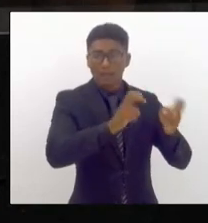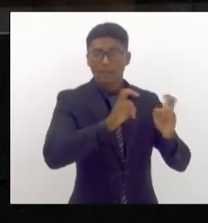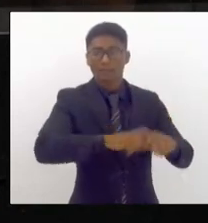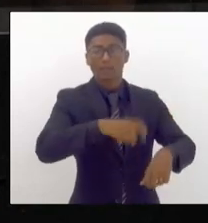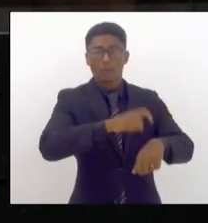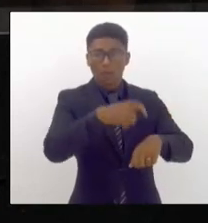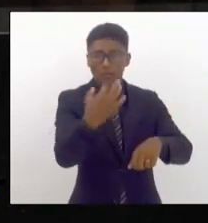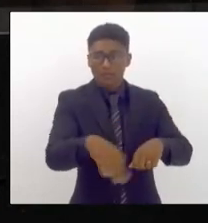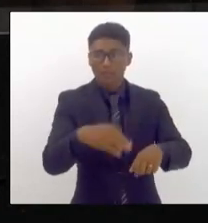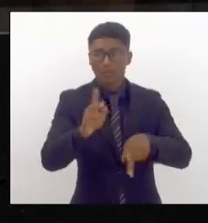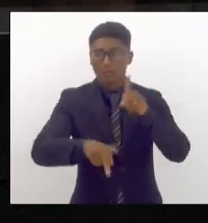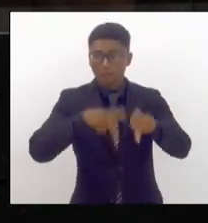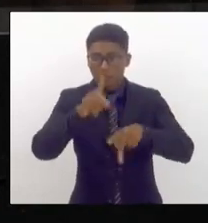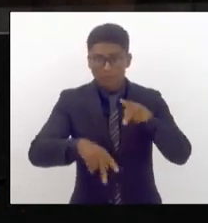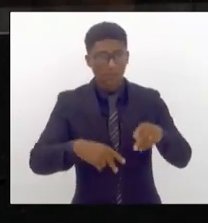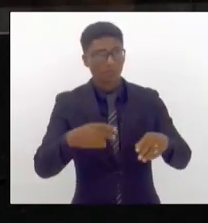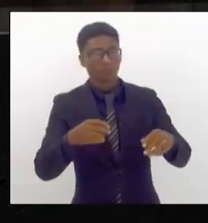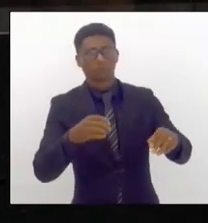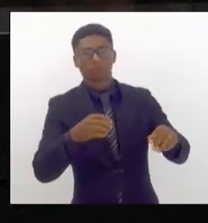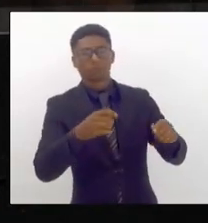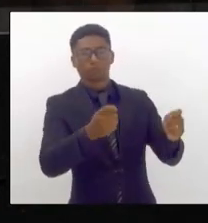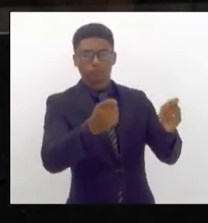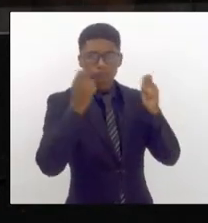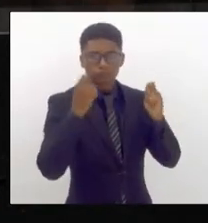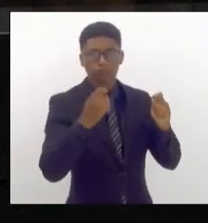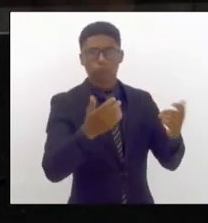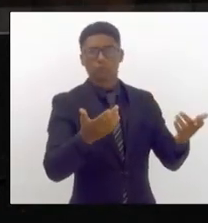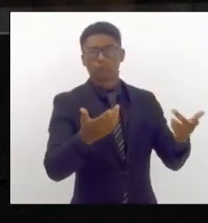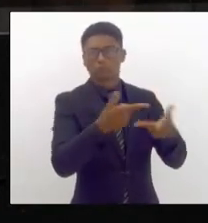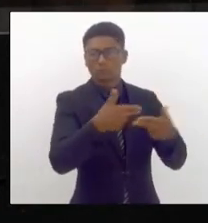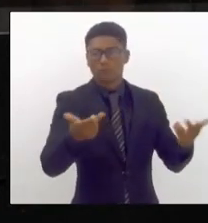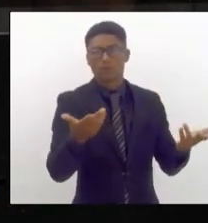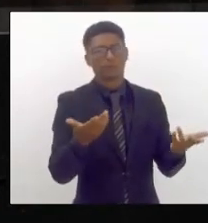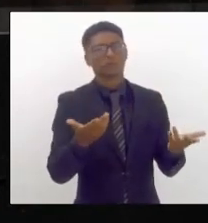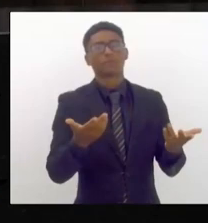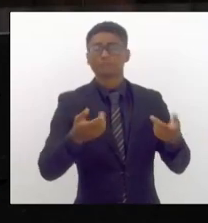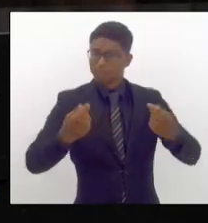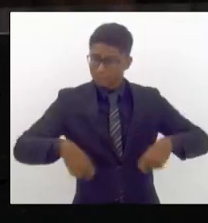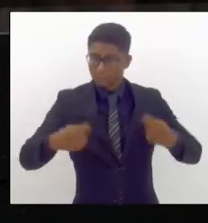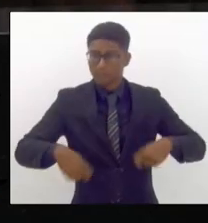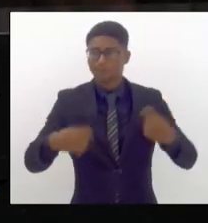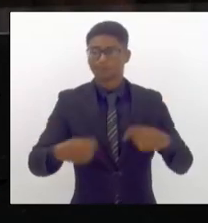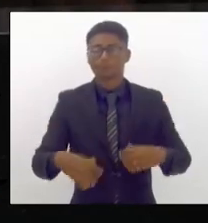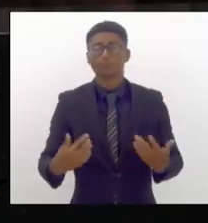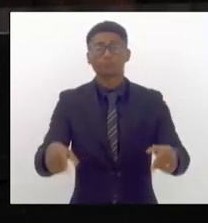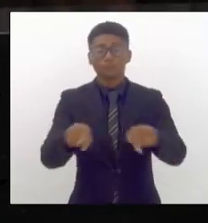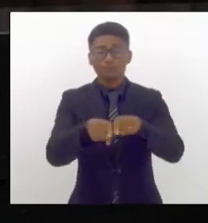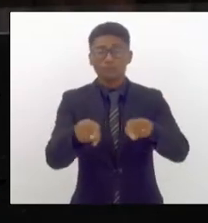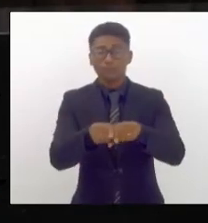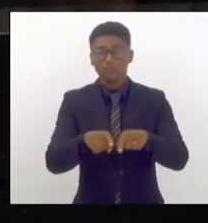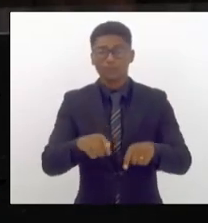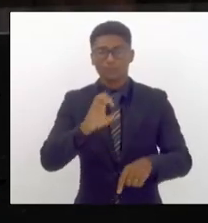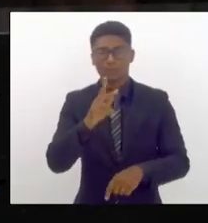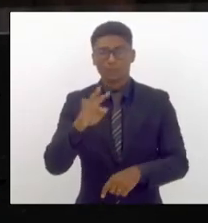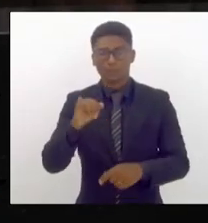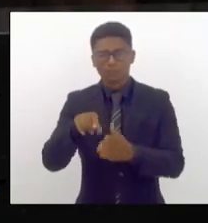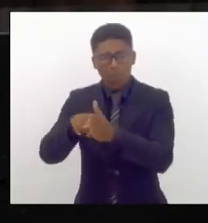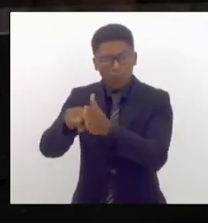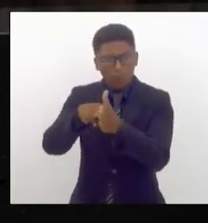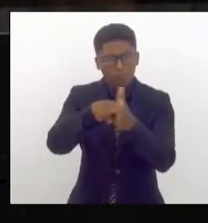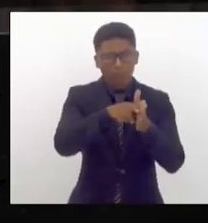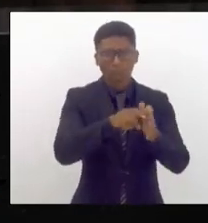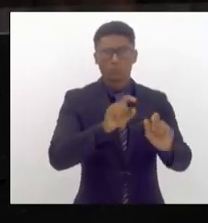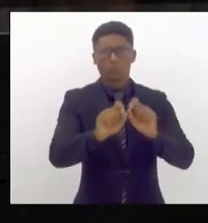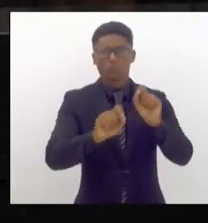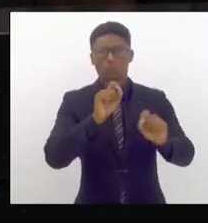as alterações que eles têm ser feitas no sistema operacional de sinalização e nós abordamos também a preocupação da questão das